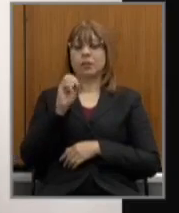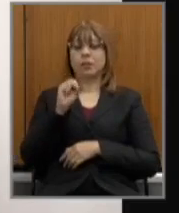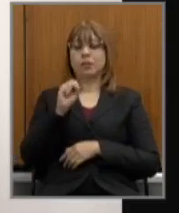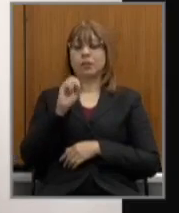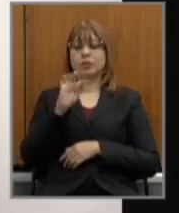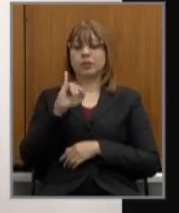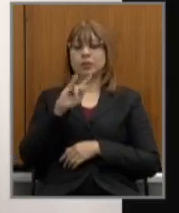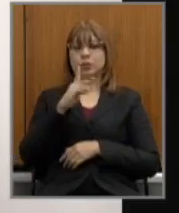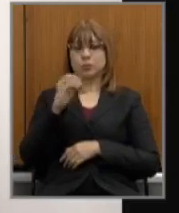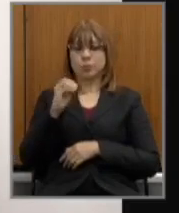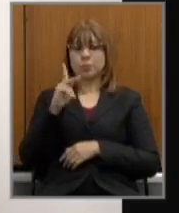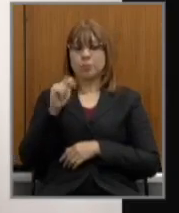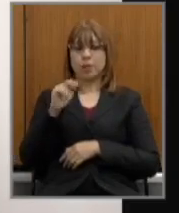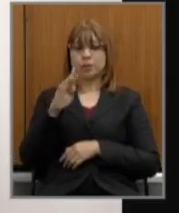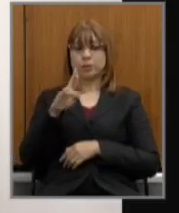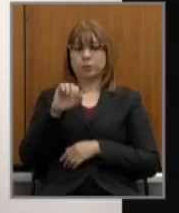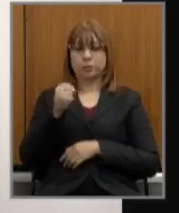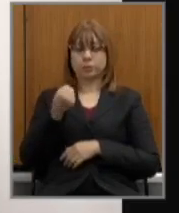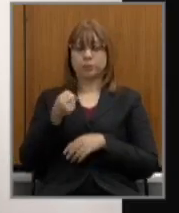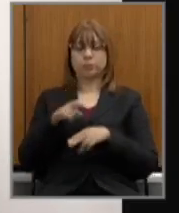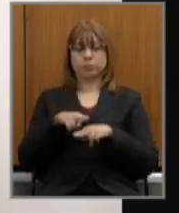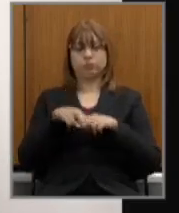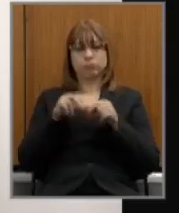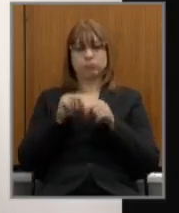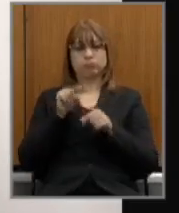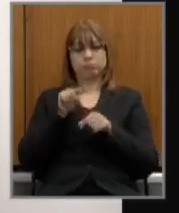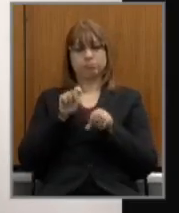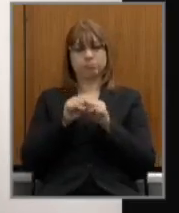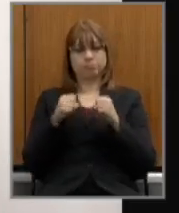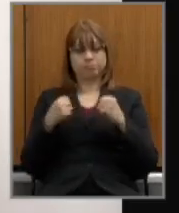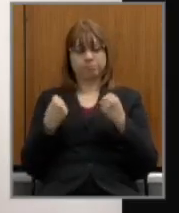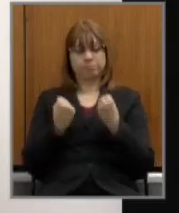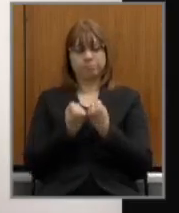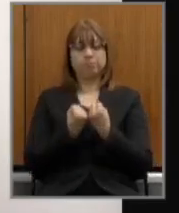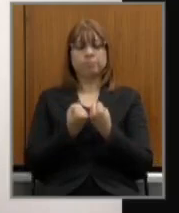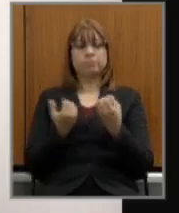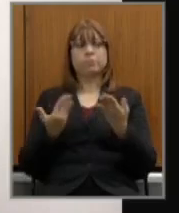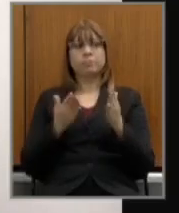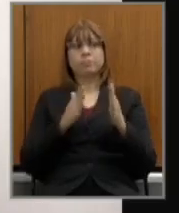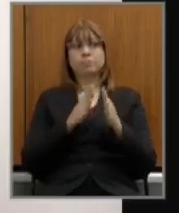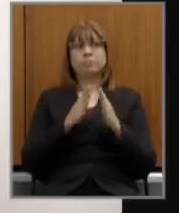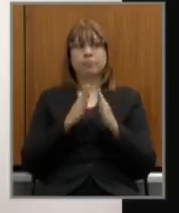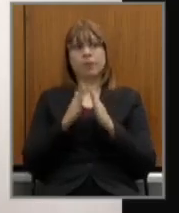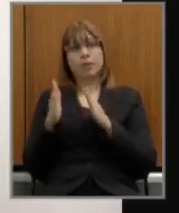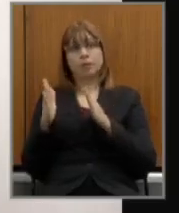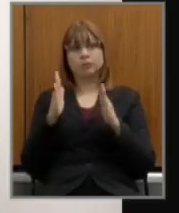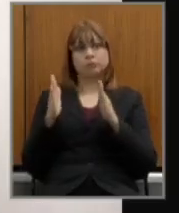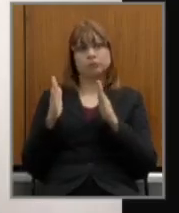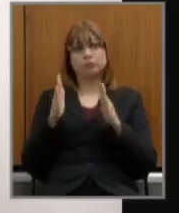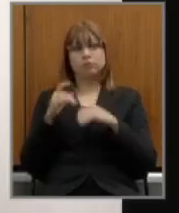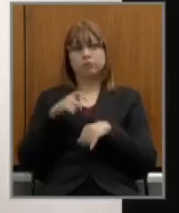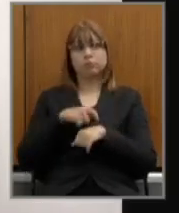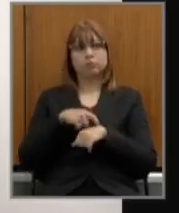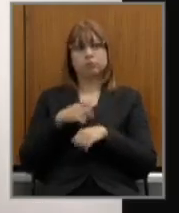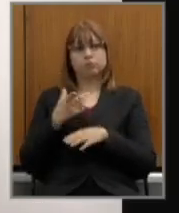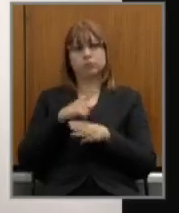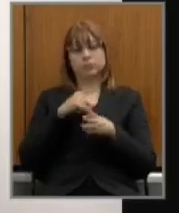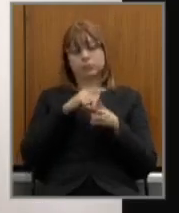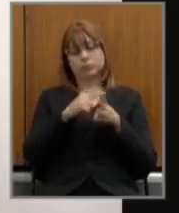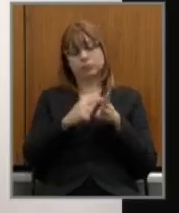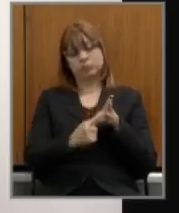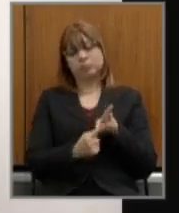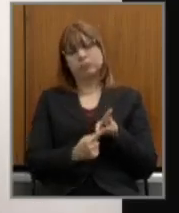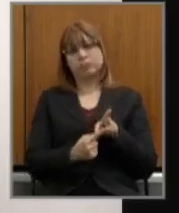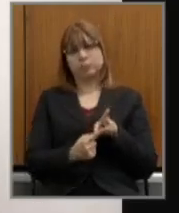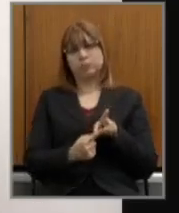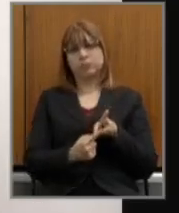seminário nesse espaço de tempo nós poderíamos abordar aqui três questões